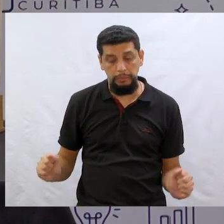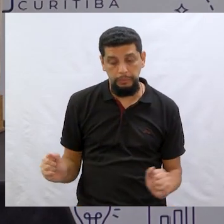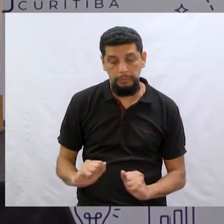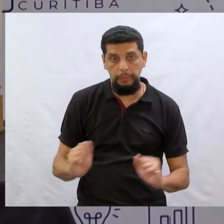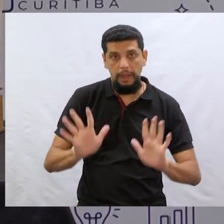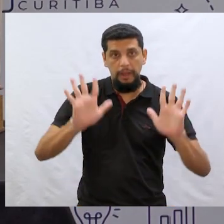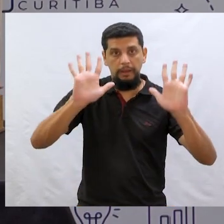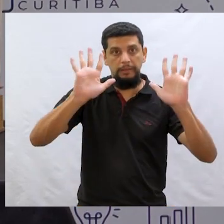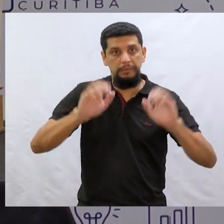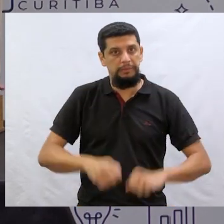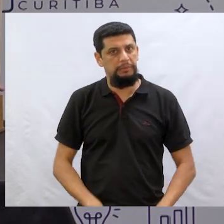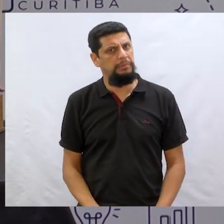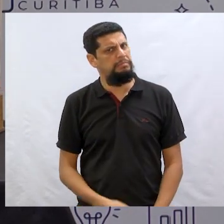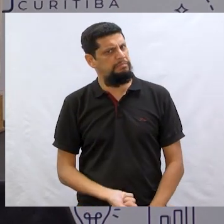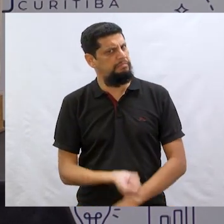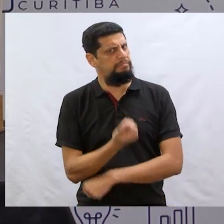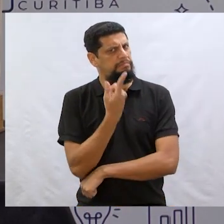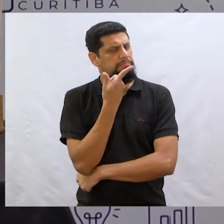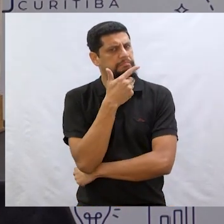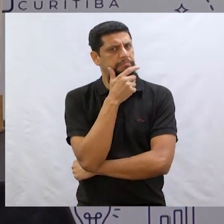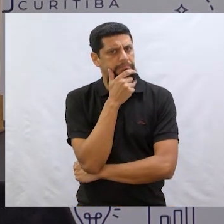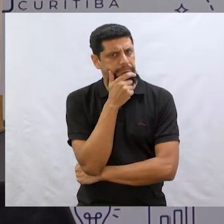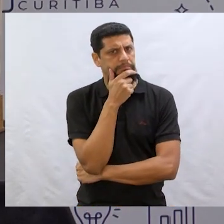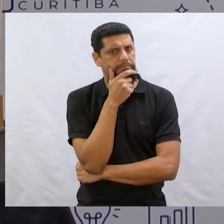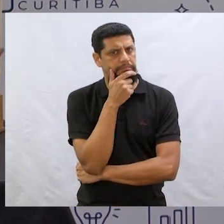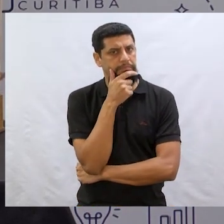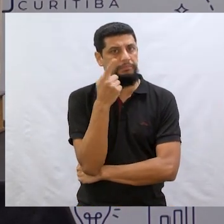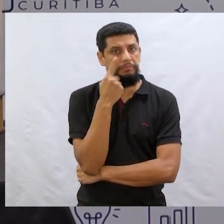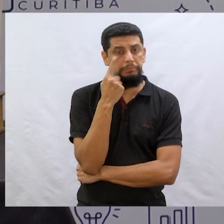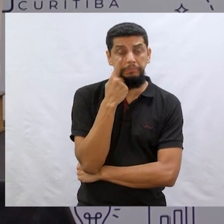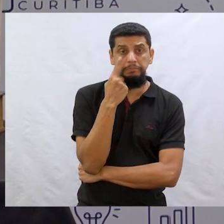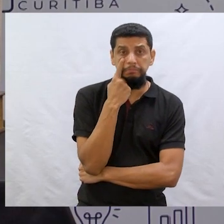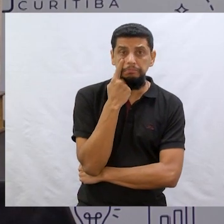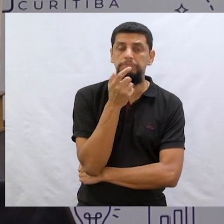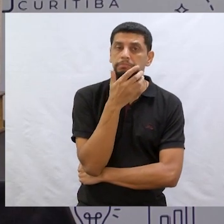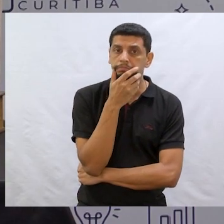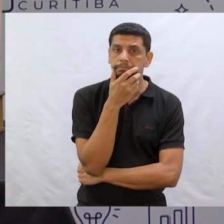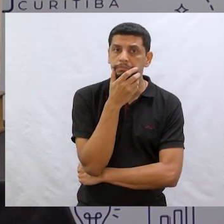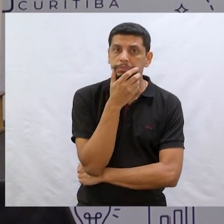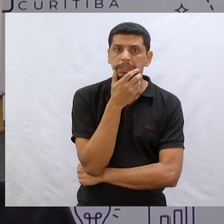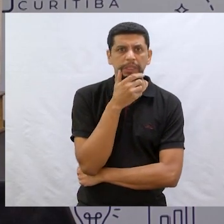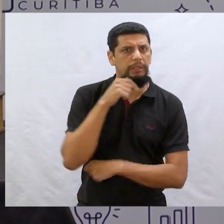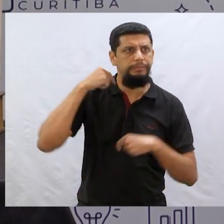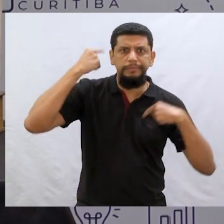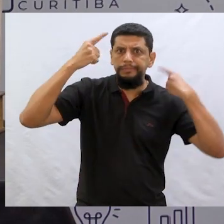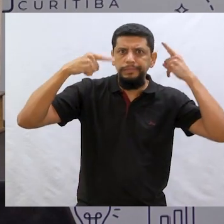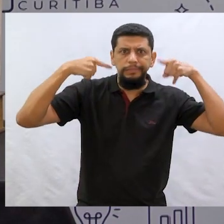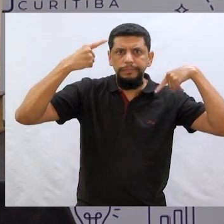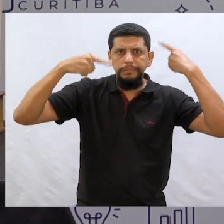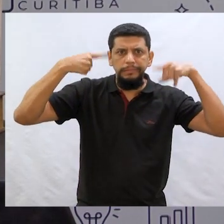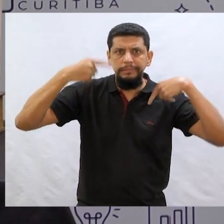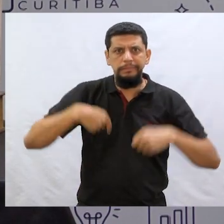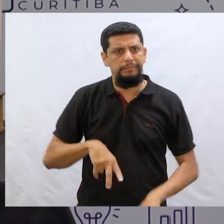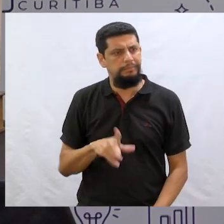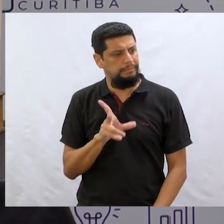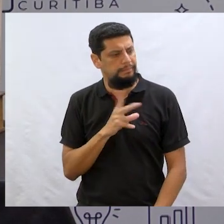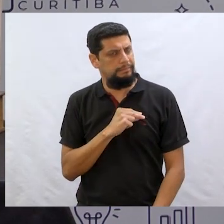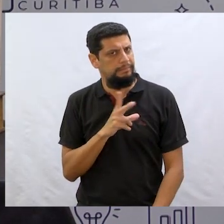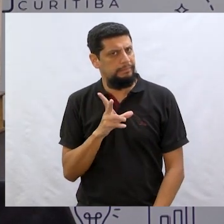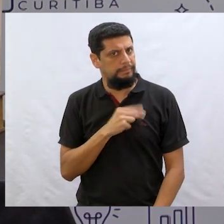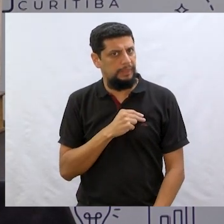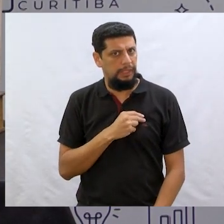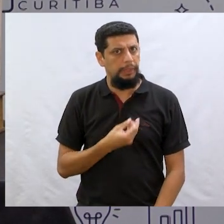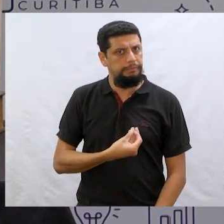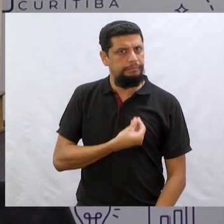Uau, gente! Ué! Olha só! Que loucura! Gente,